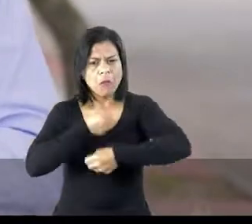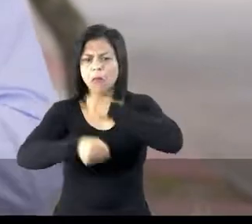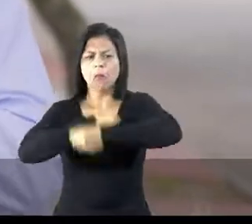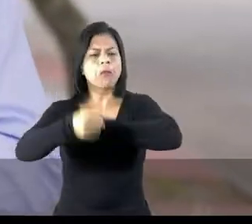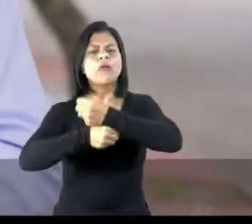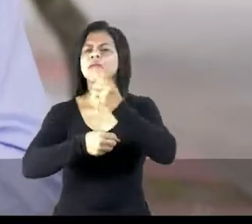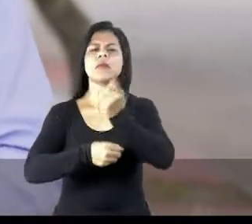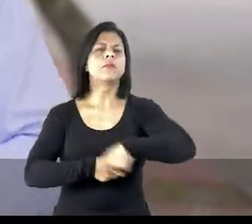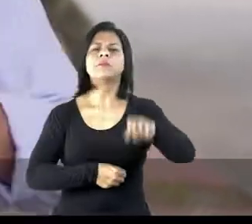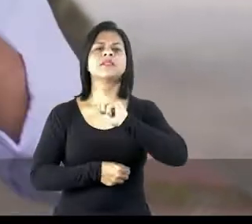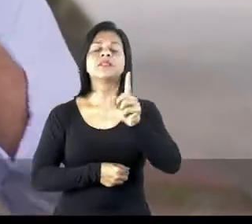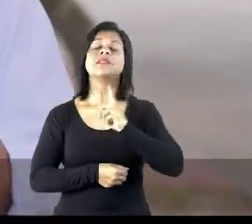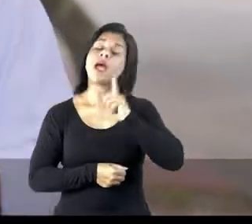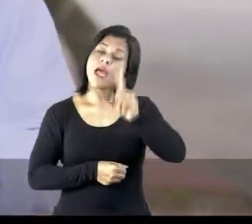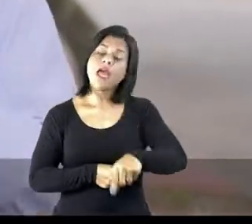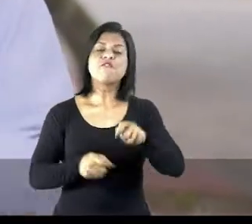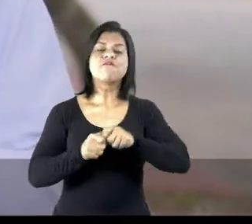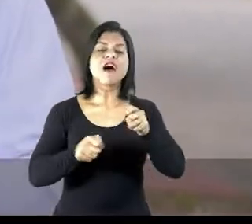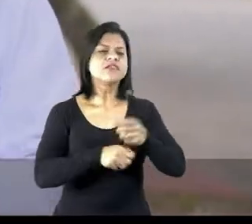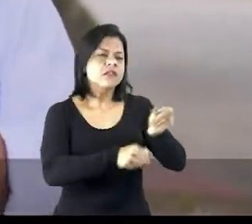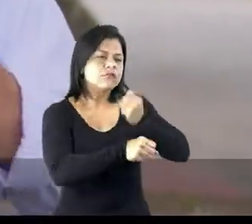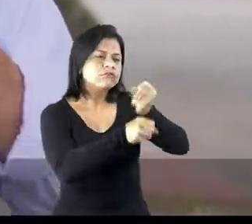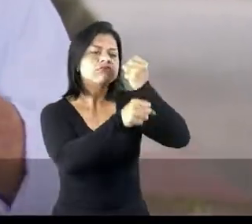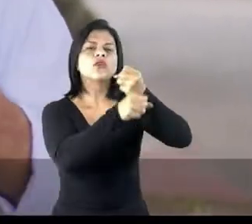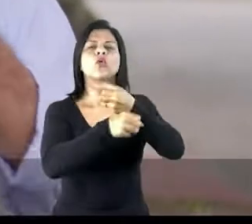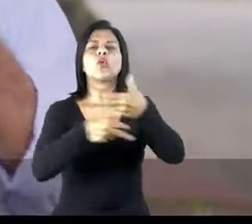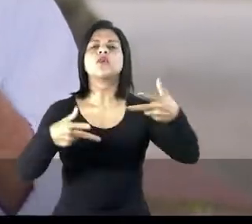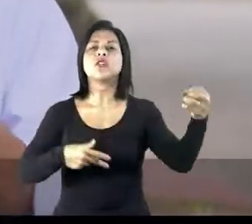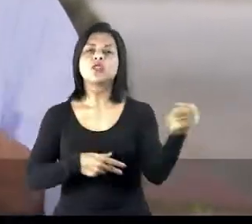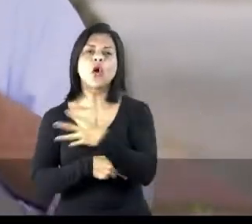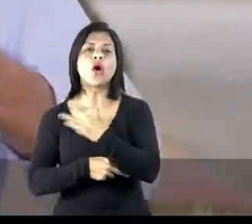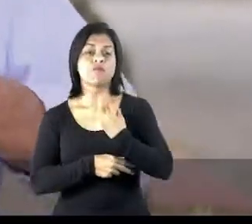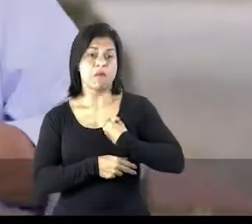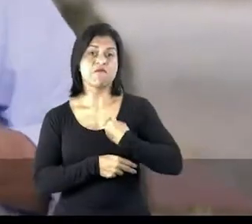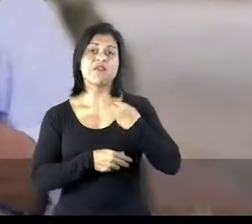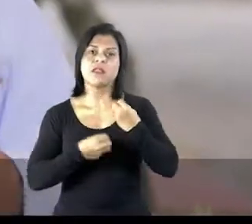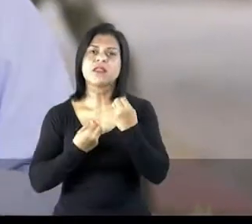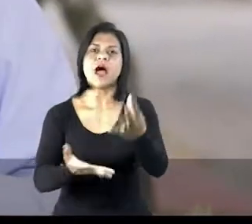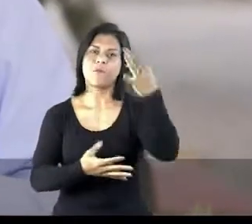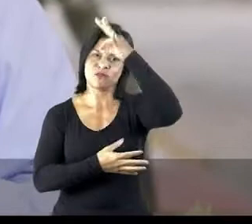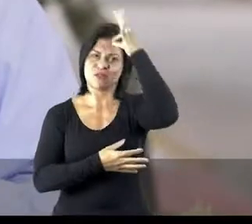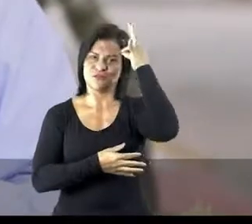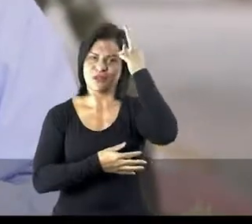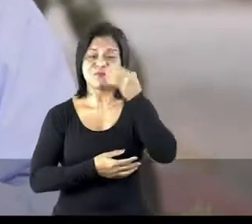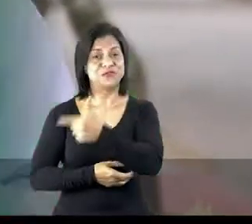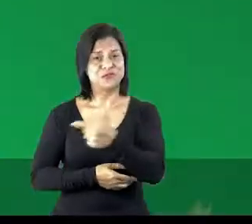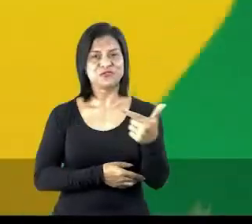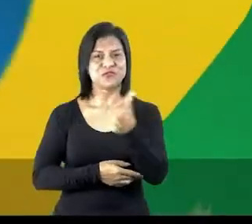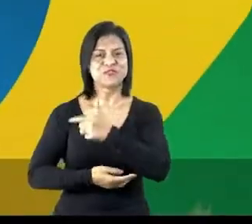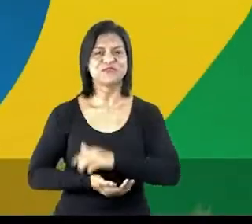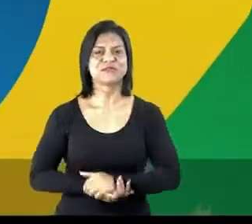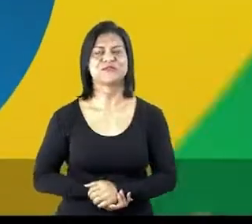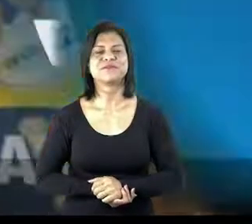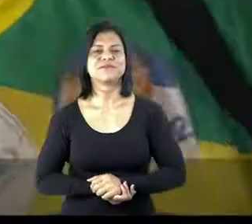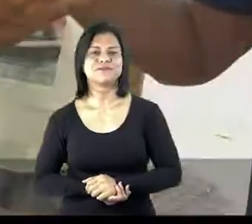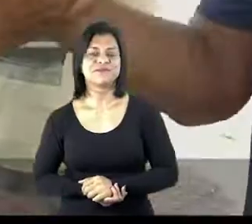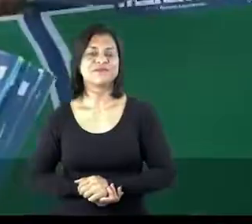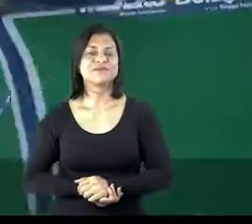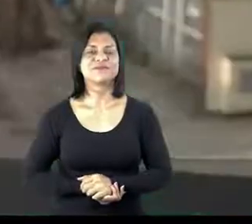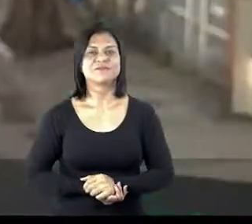poder, mas sim para fazer as obras que mudem para sempre a vida dos capixabas. 22